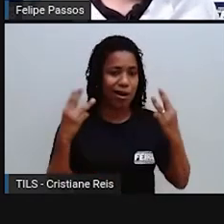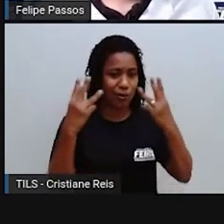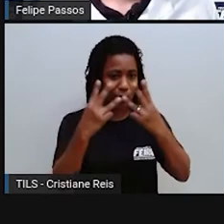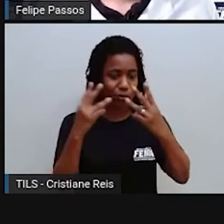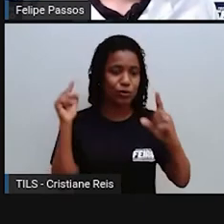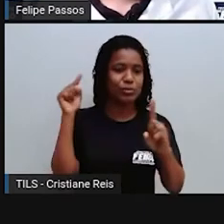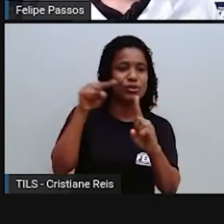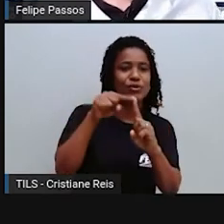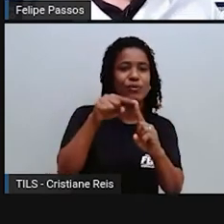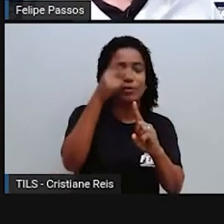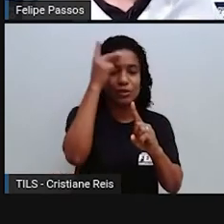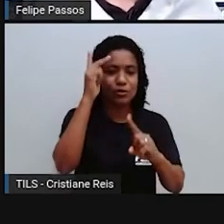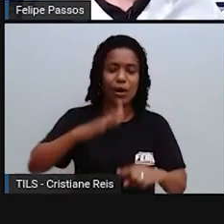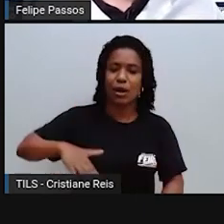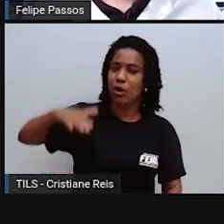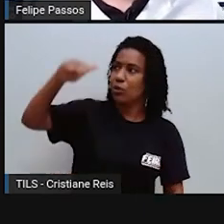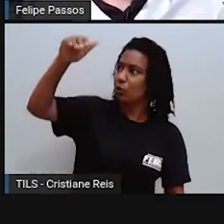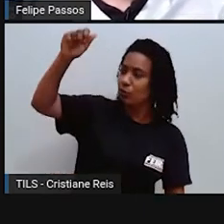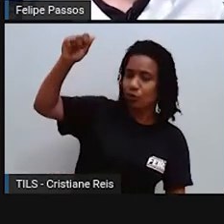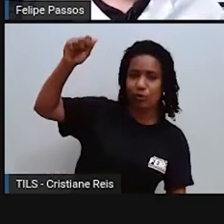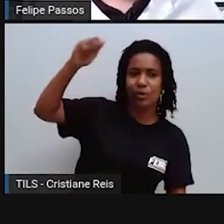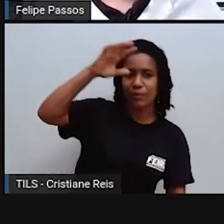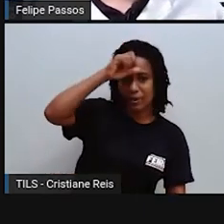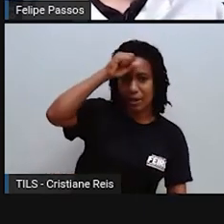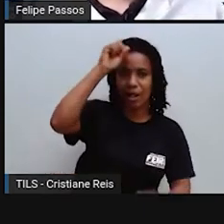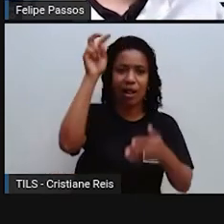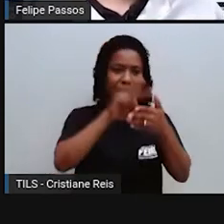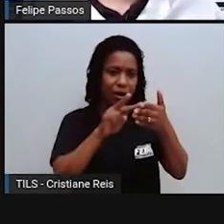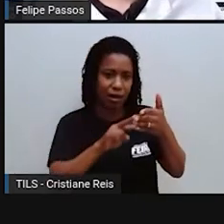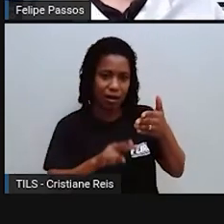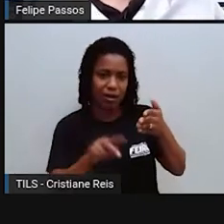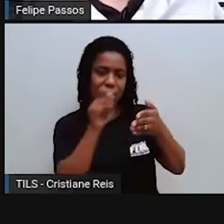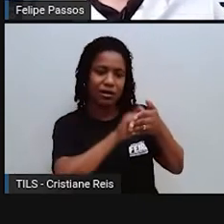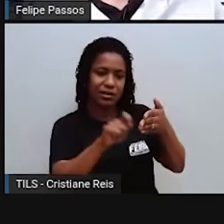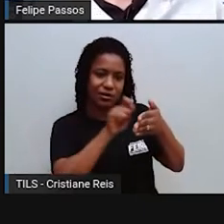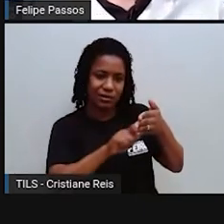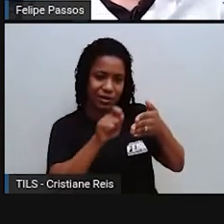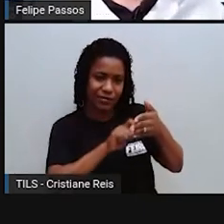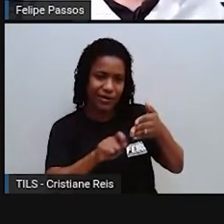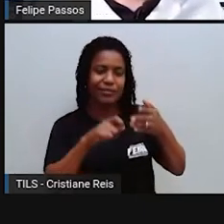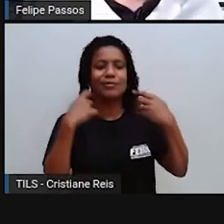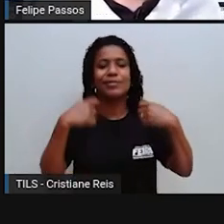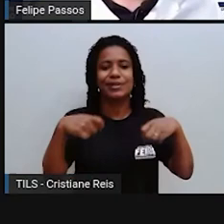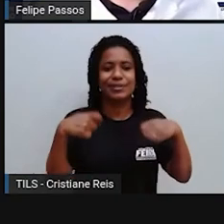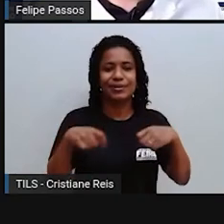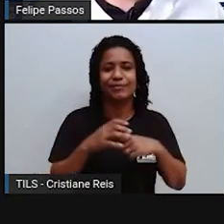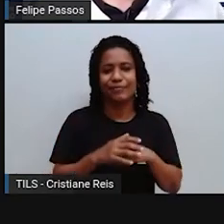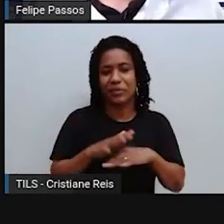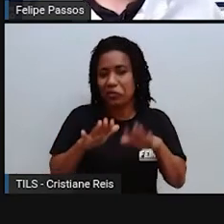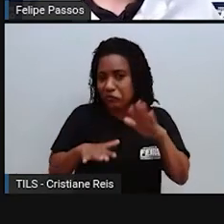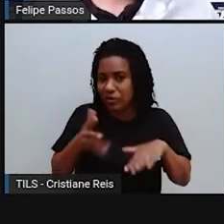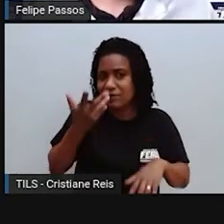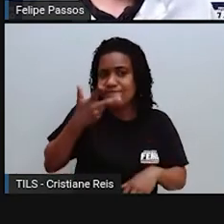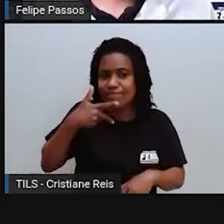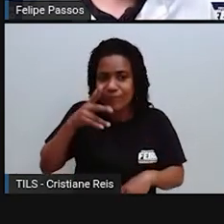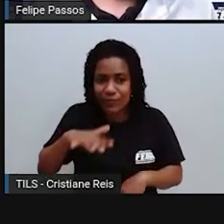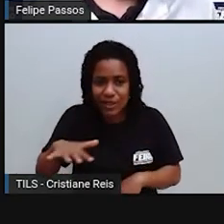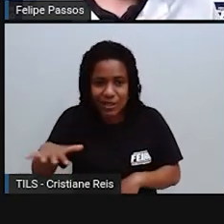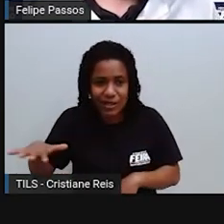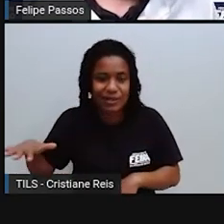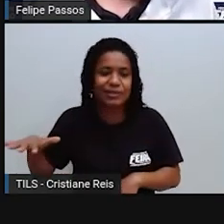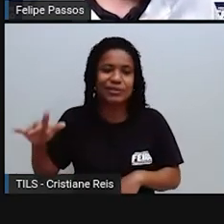escrever. Quando é uma criança, beleza, ela pode estar ali atrasada um ano, ela pode não ter tido acesso à